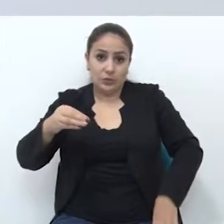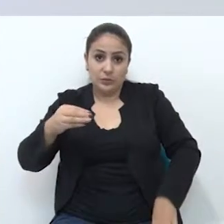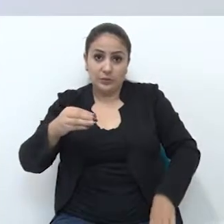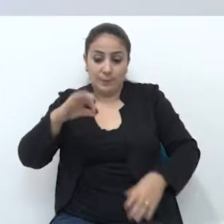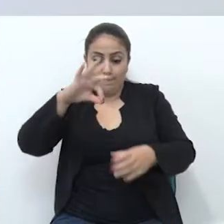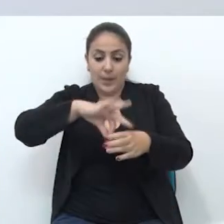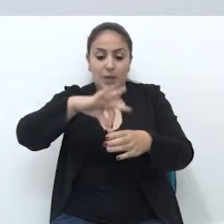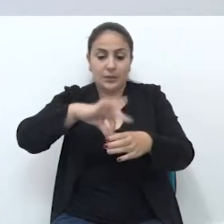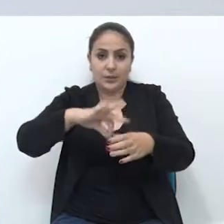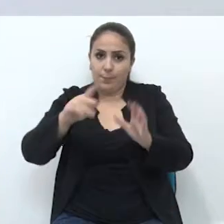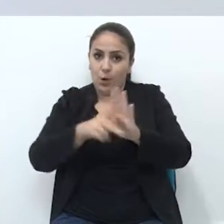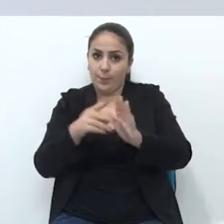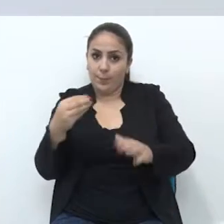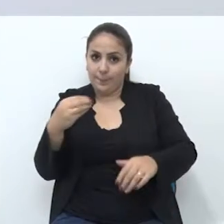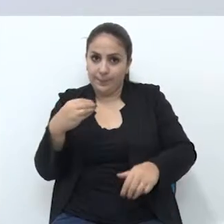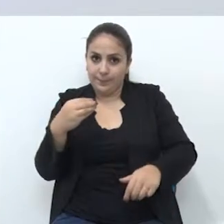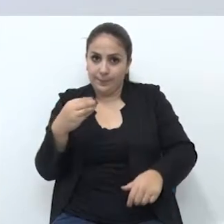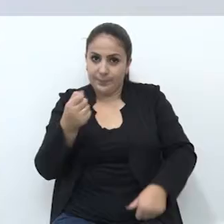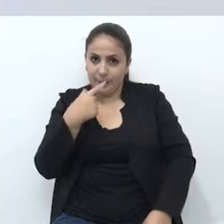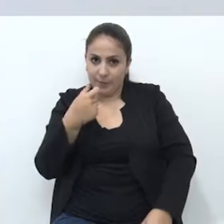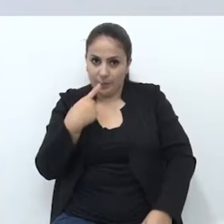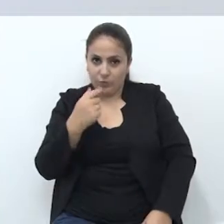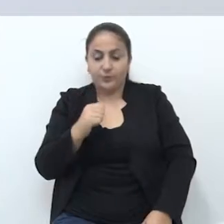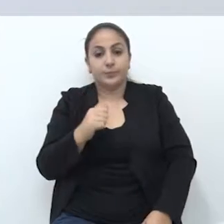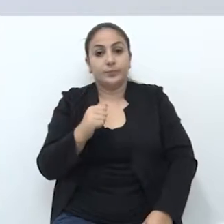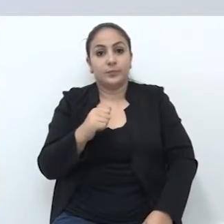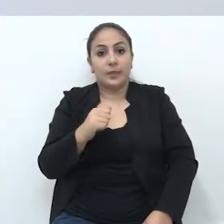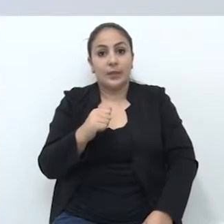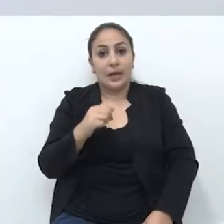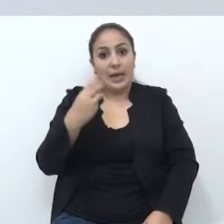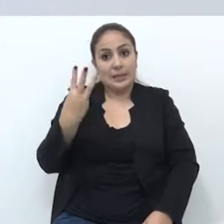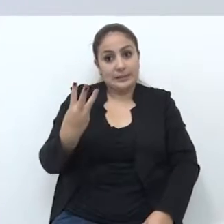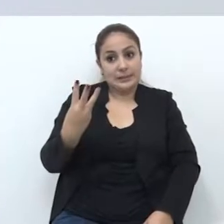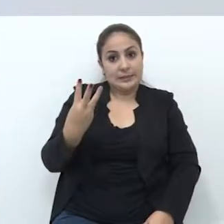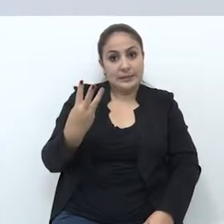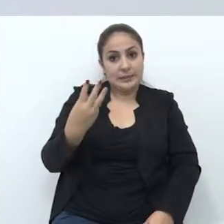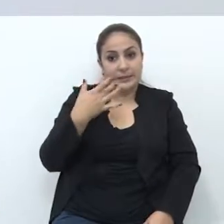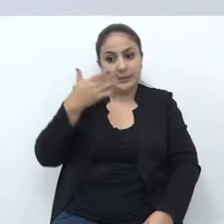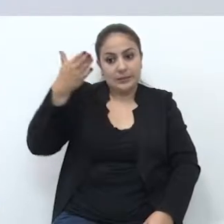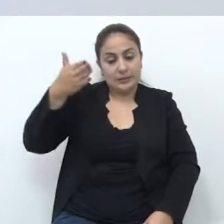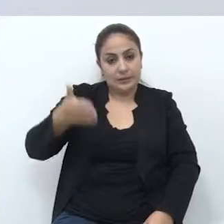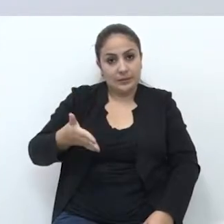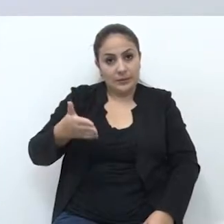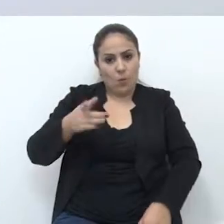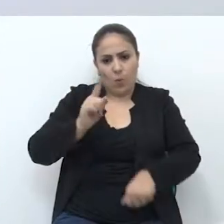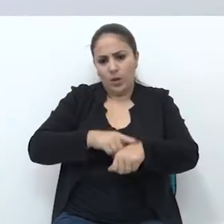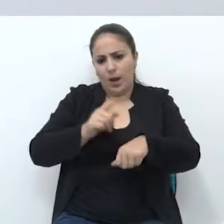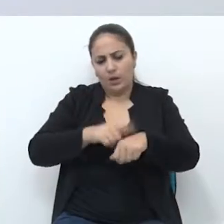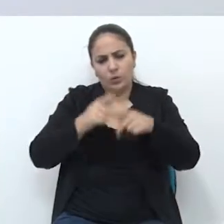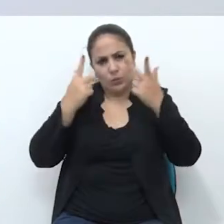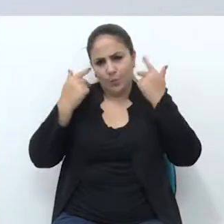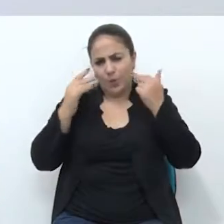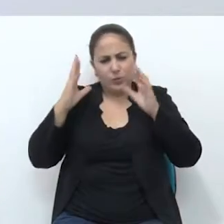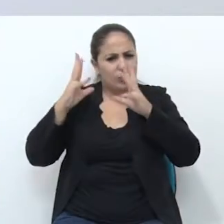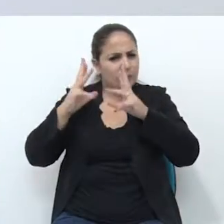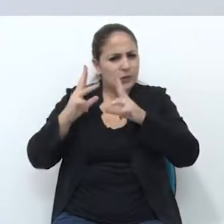medicinais. Às três horas da tarde, porque é um horário, diria, comum de toda a igreja, né?